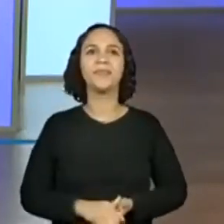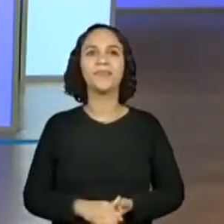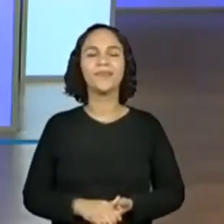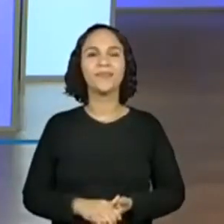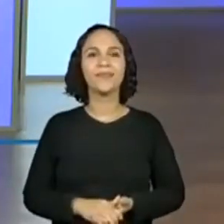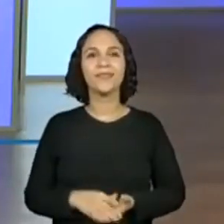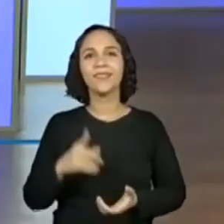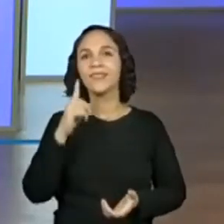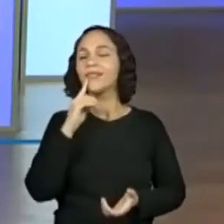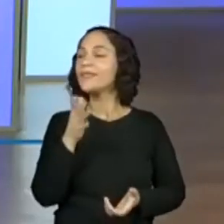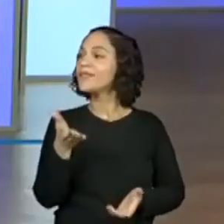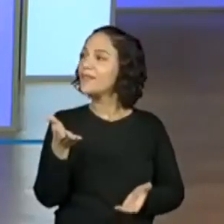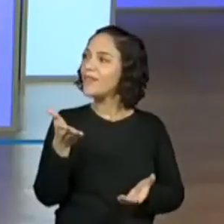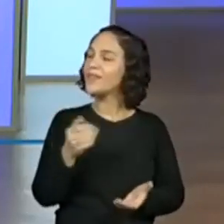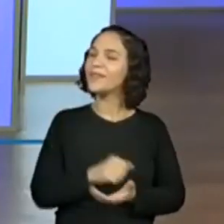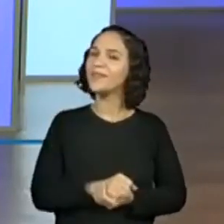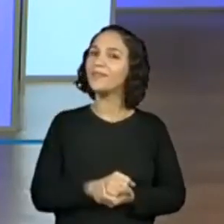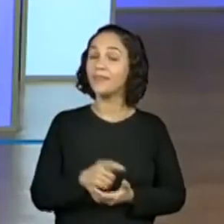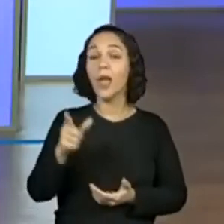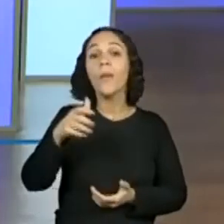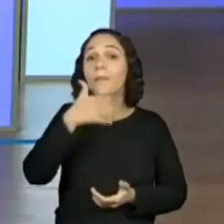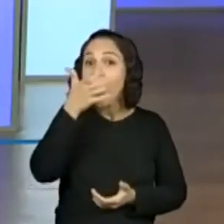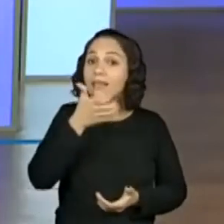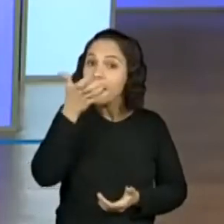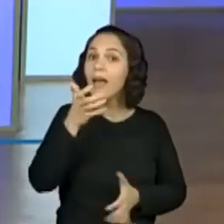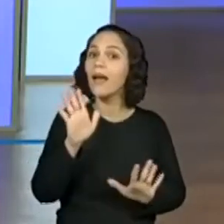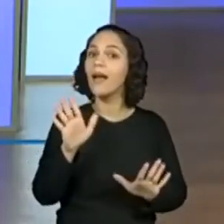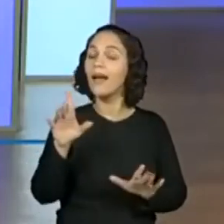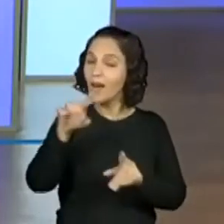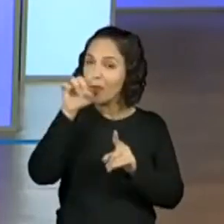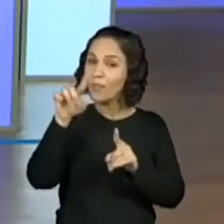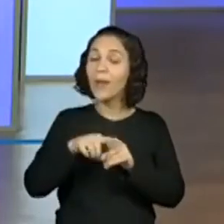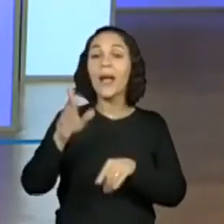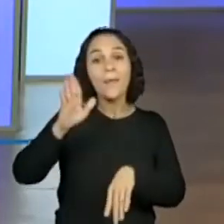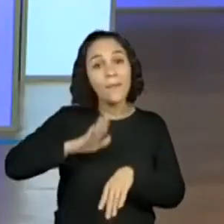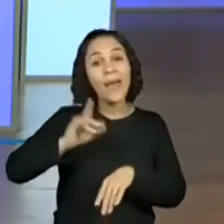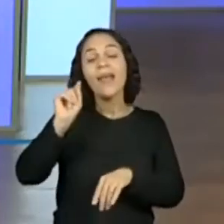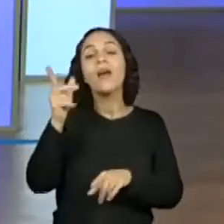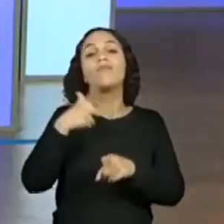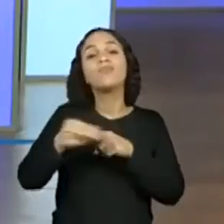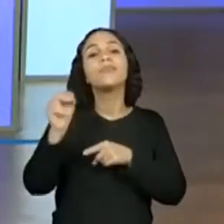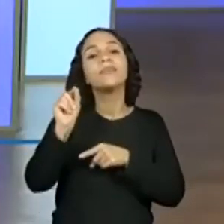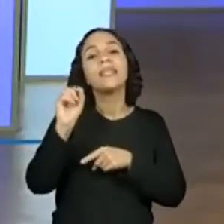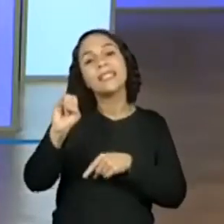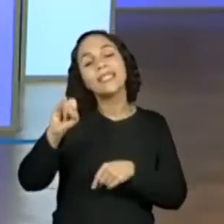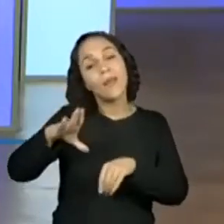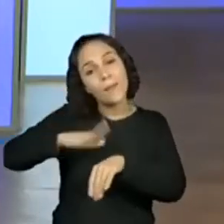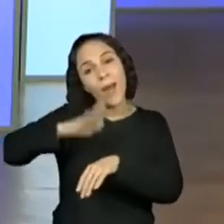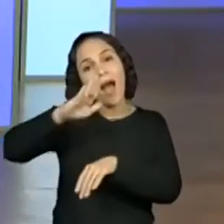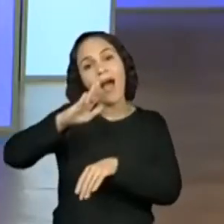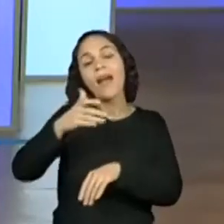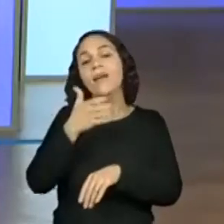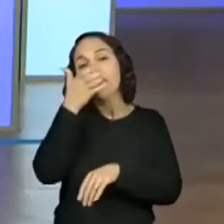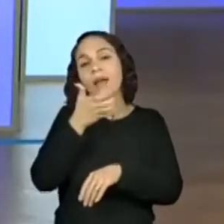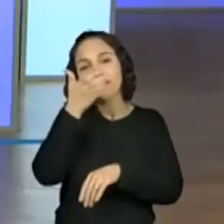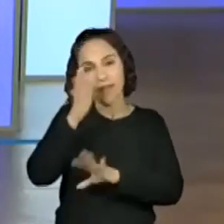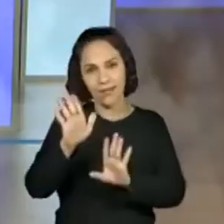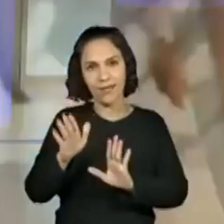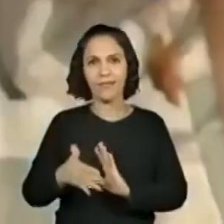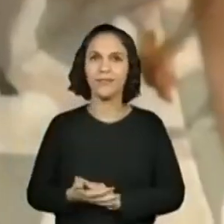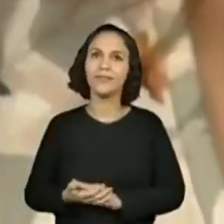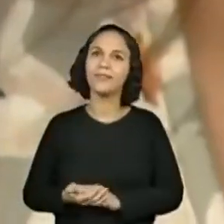Vamos ver. Bala de maçã, hein? Ganha quem tirar mais balas de maçã. Mostra pro oráculo.